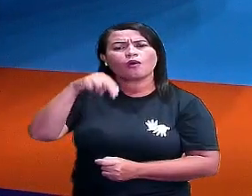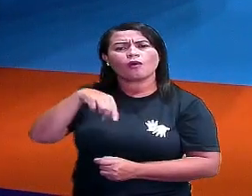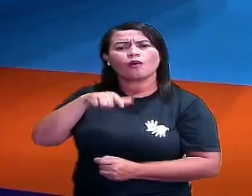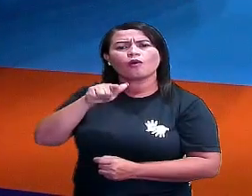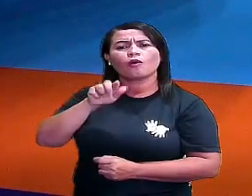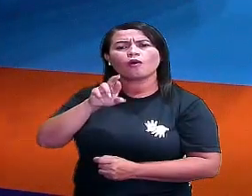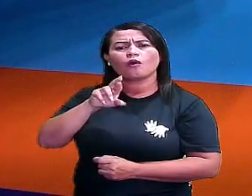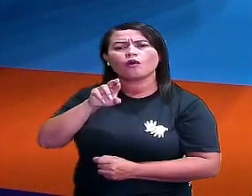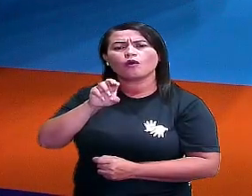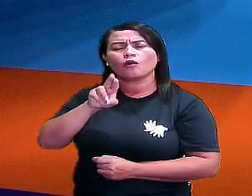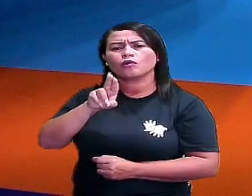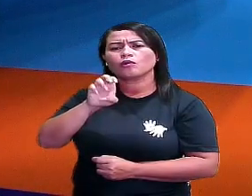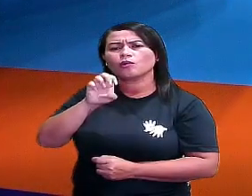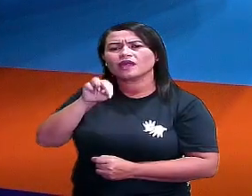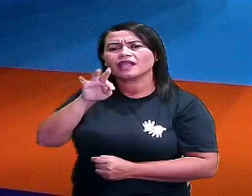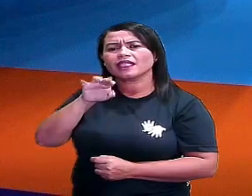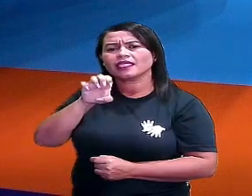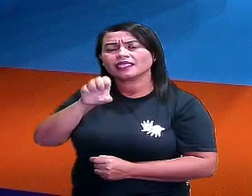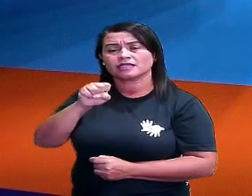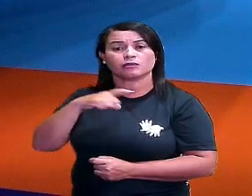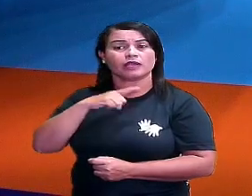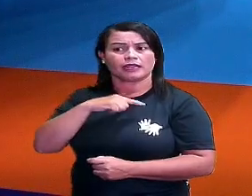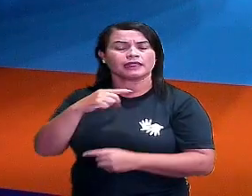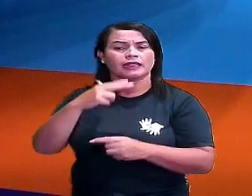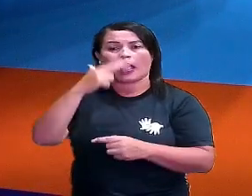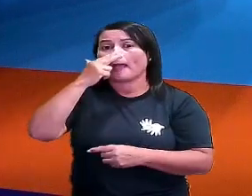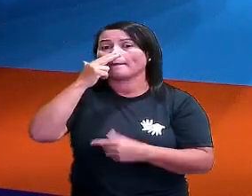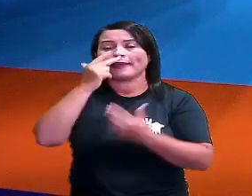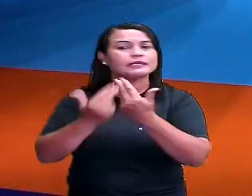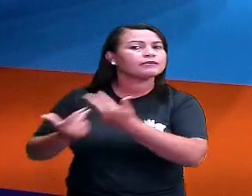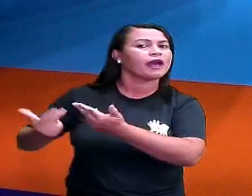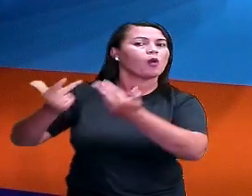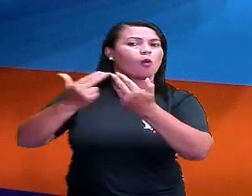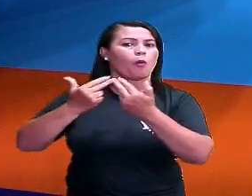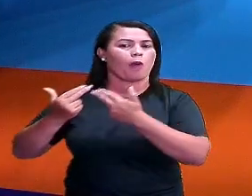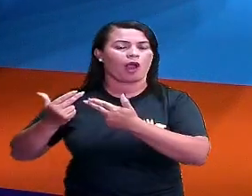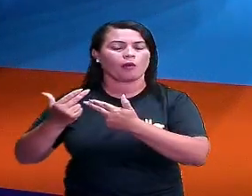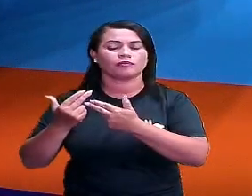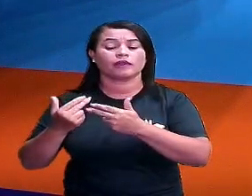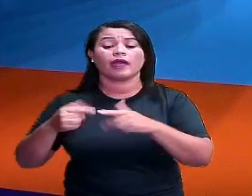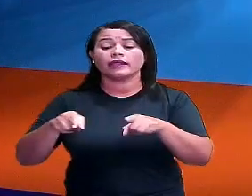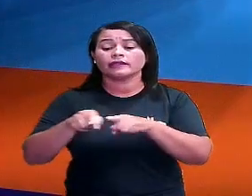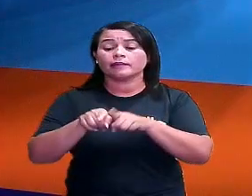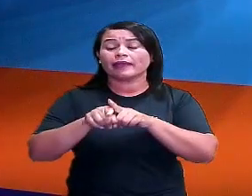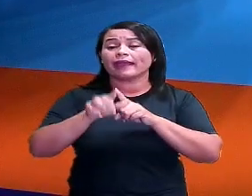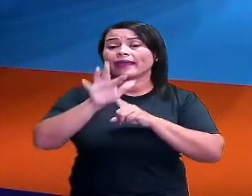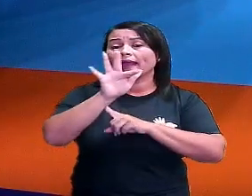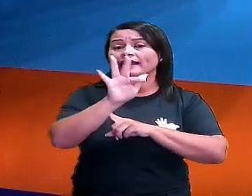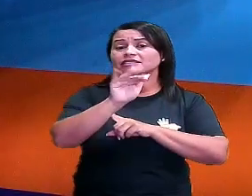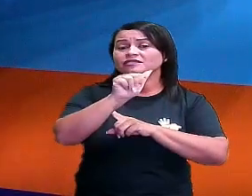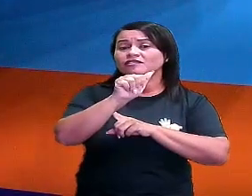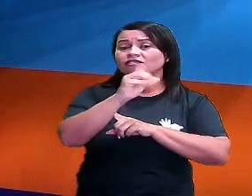mesmas medidas. As faces, são faces aqui nesse caso, são as faces